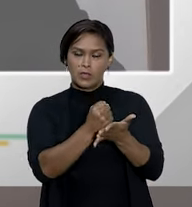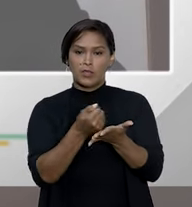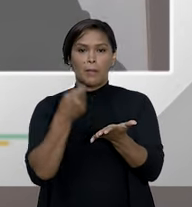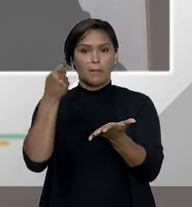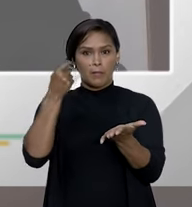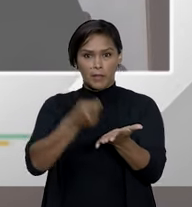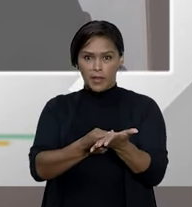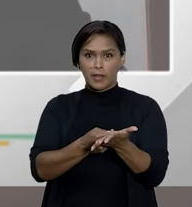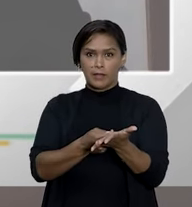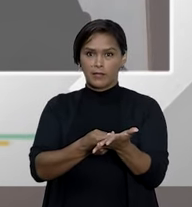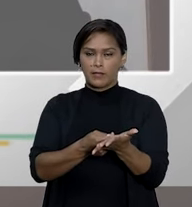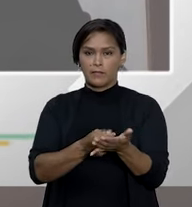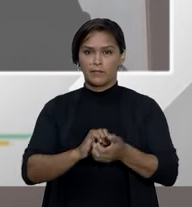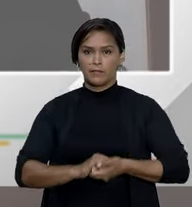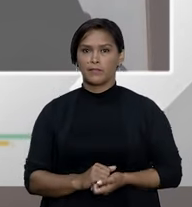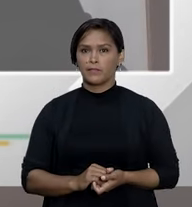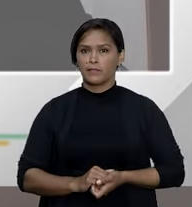acho que